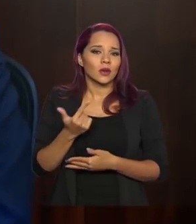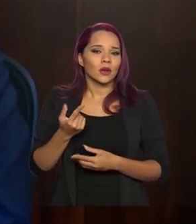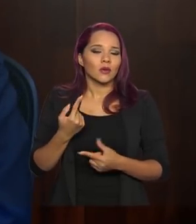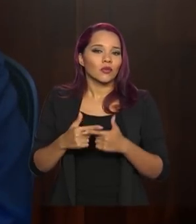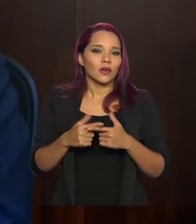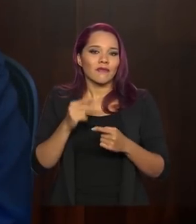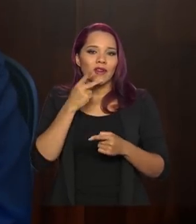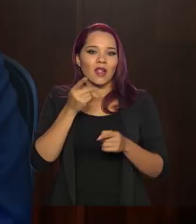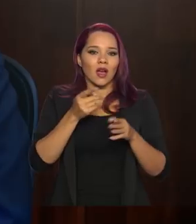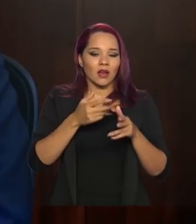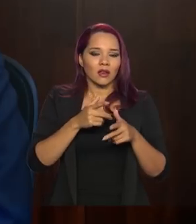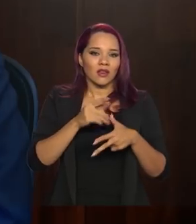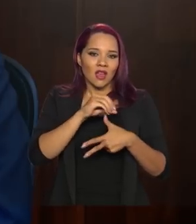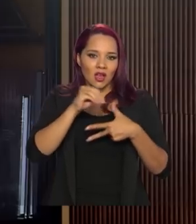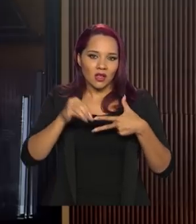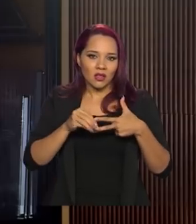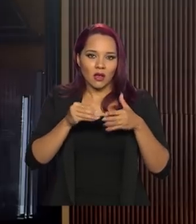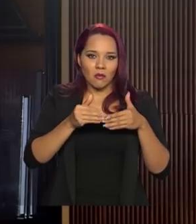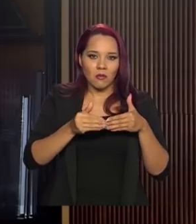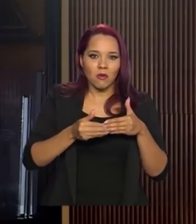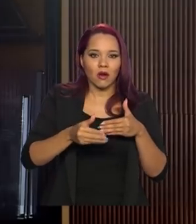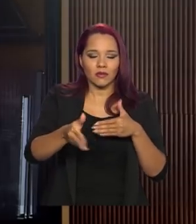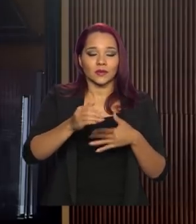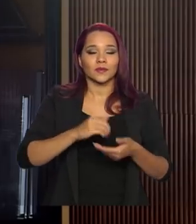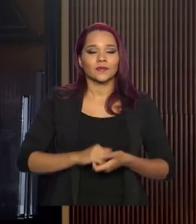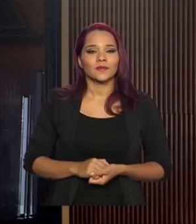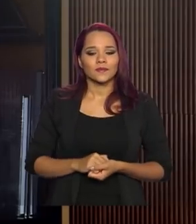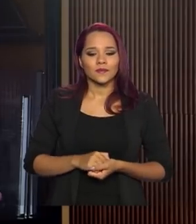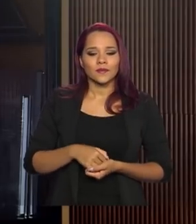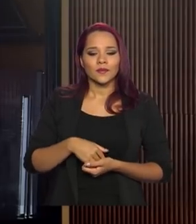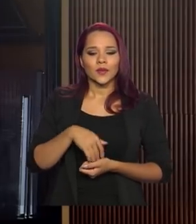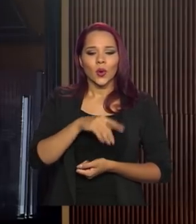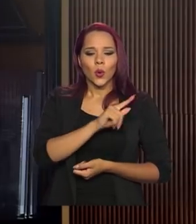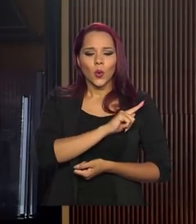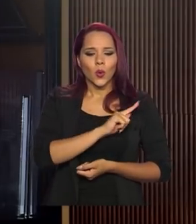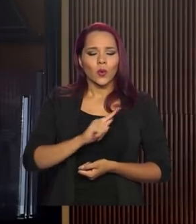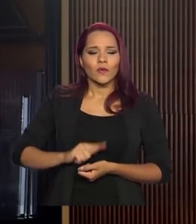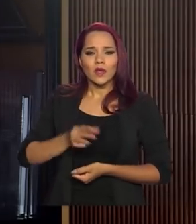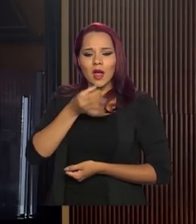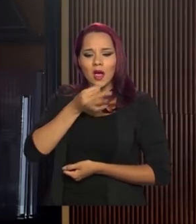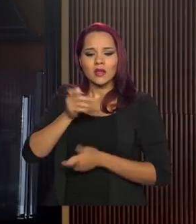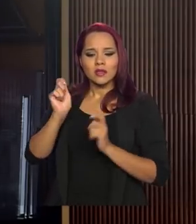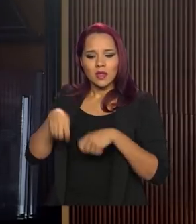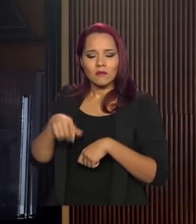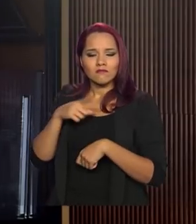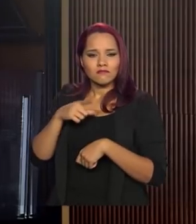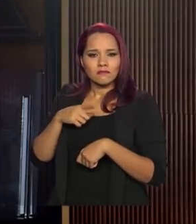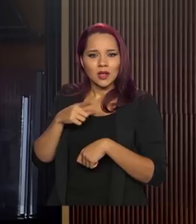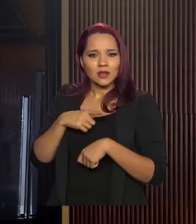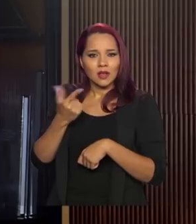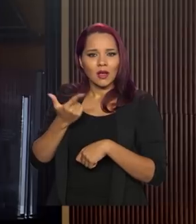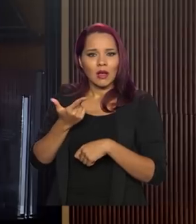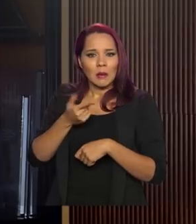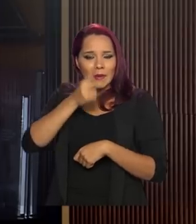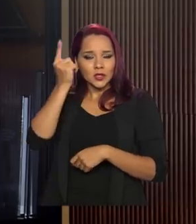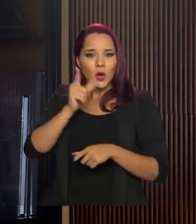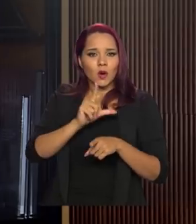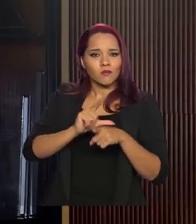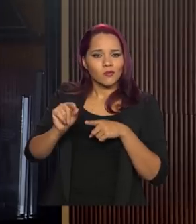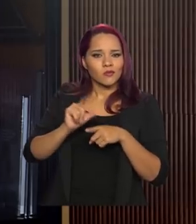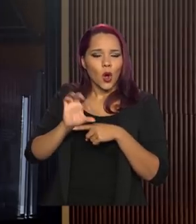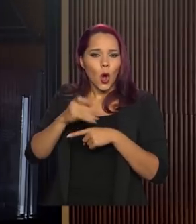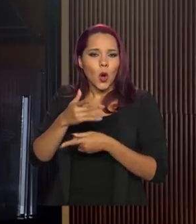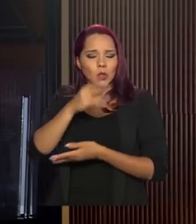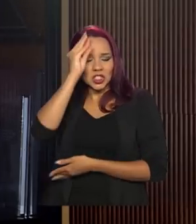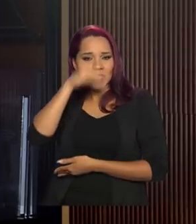falarmos em adiar o Enem nesse momento. O governo acha que pode haver evasão escolar por causa da suspensão das aulas? O